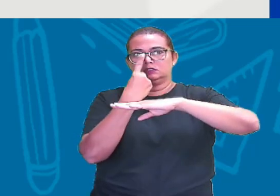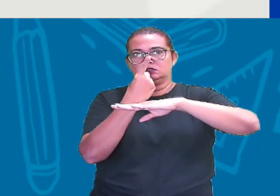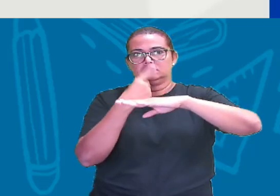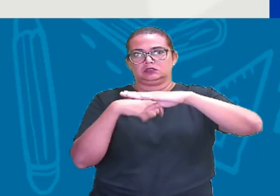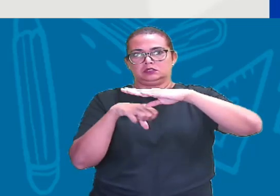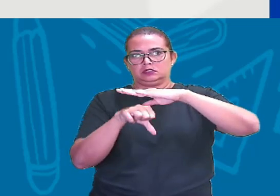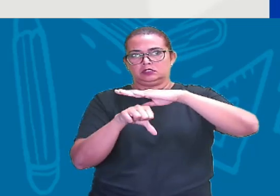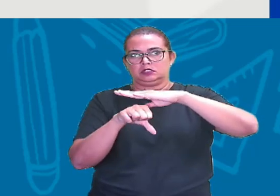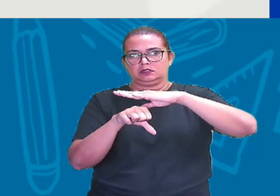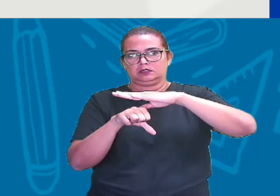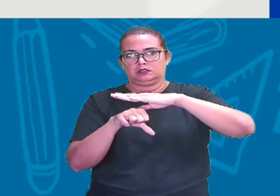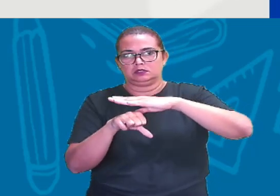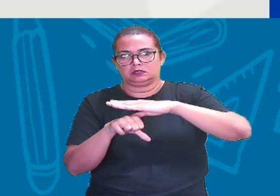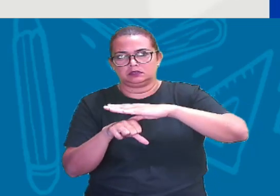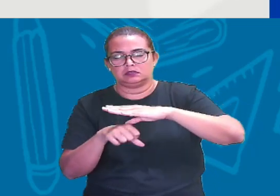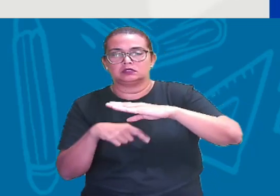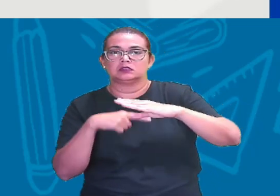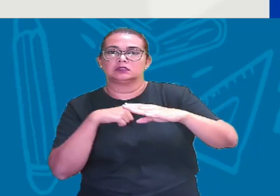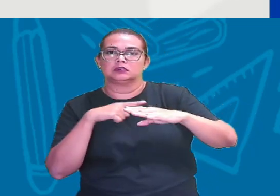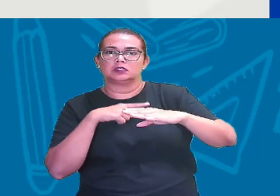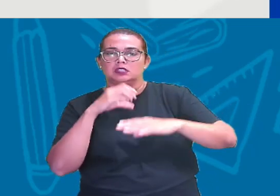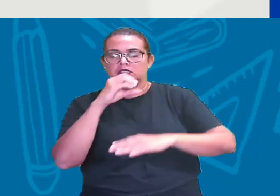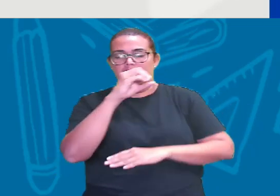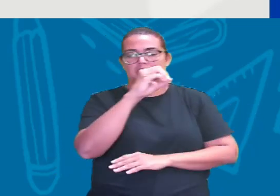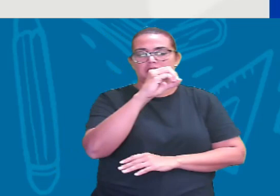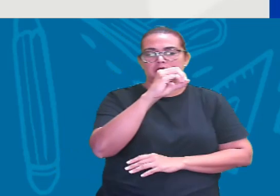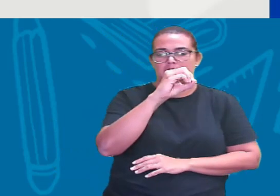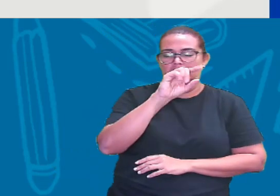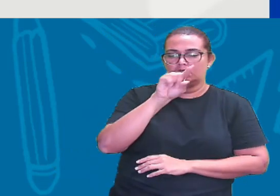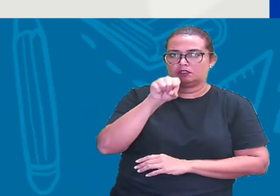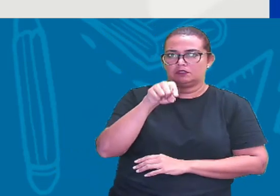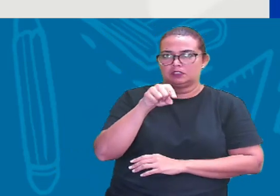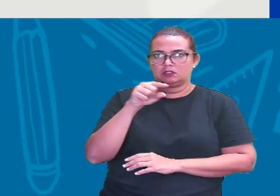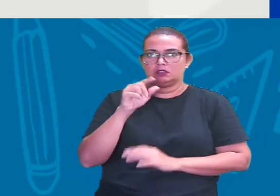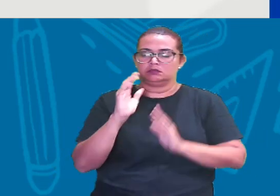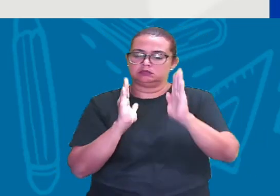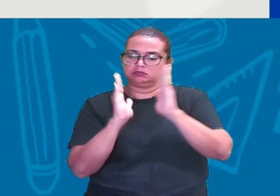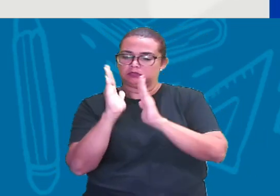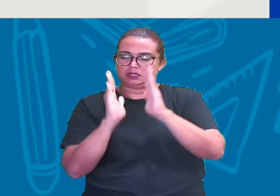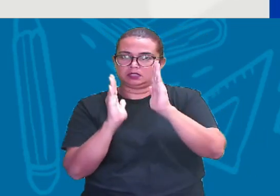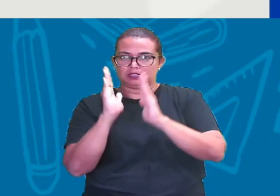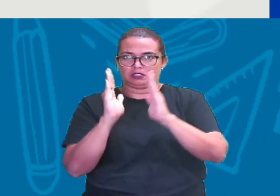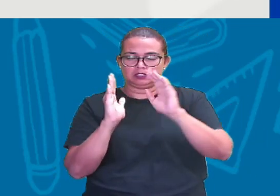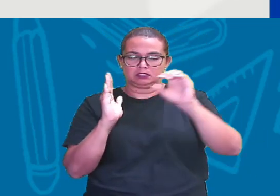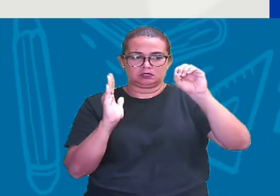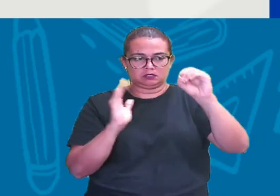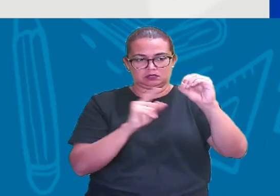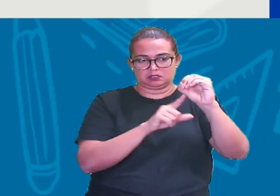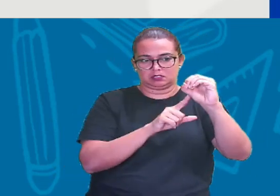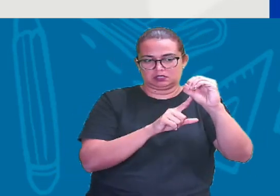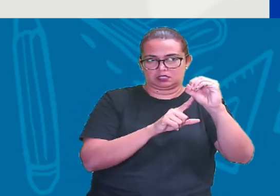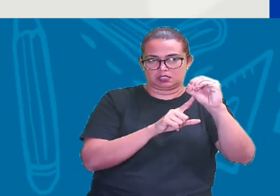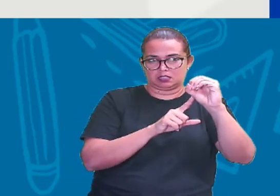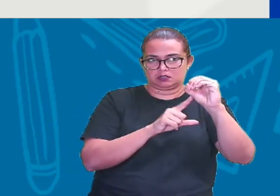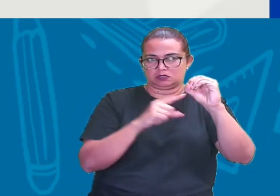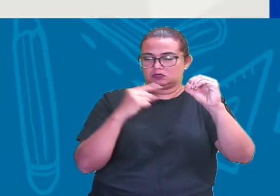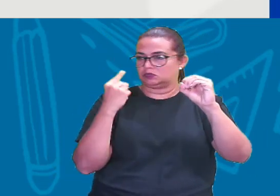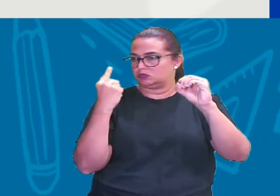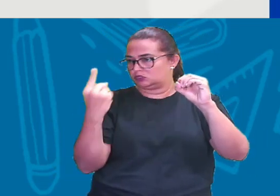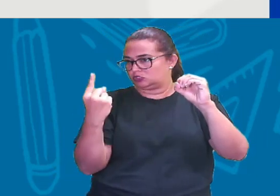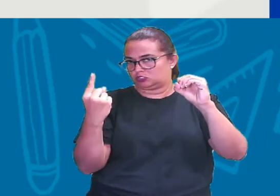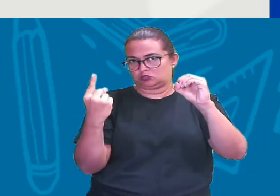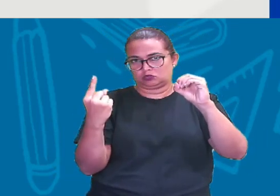Se é 0 Começa com 0 Vírgula Ele está entre O número 0 E o número 1